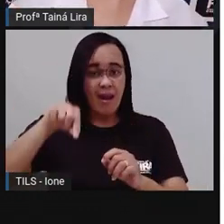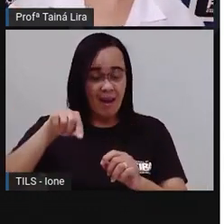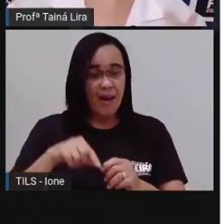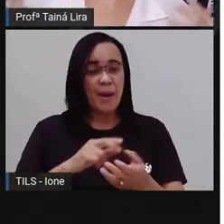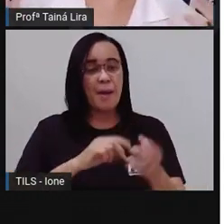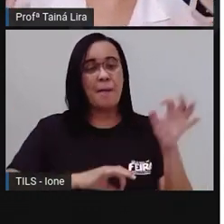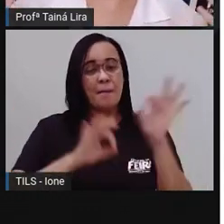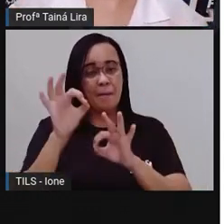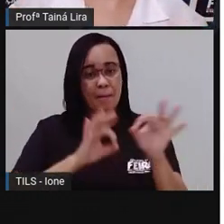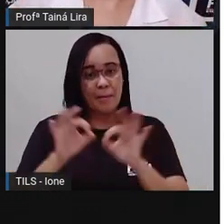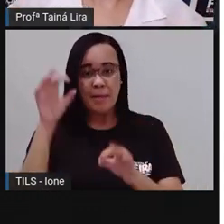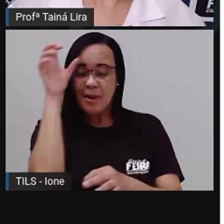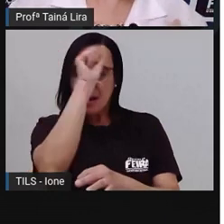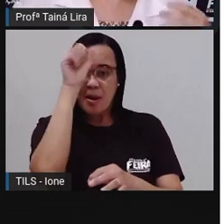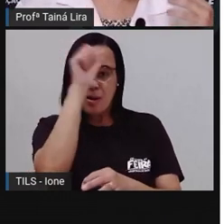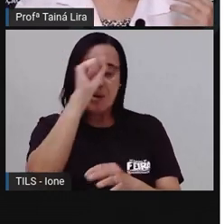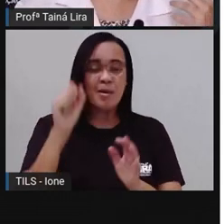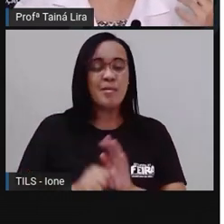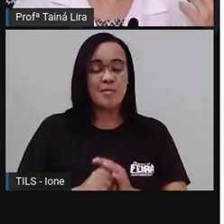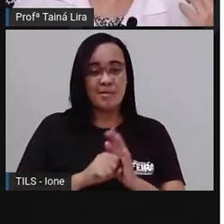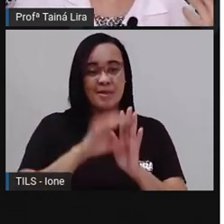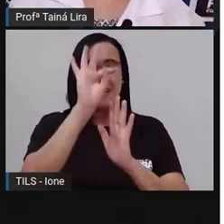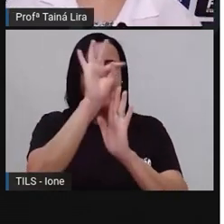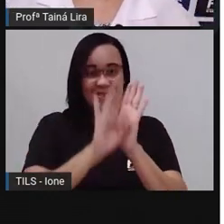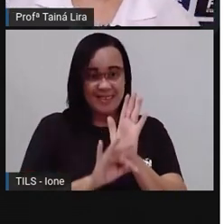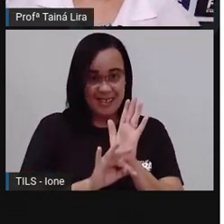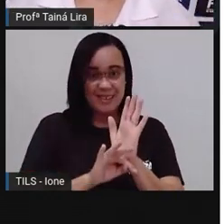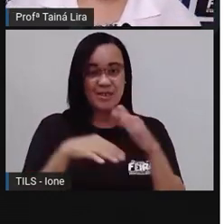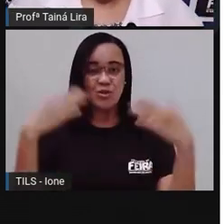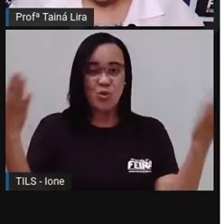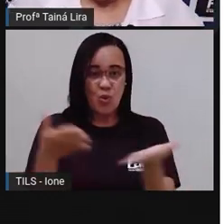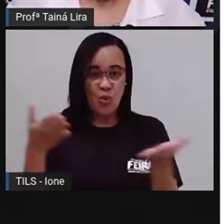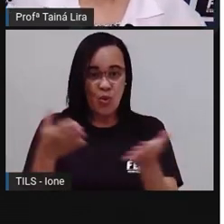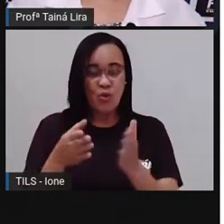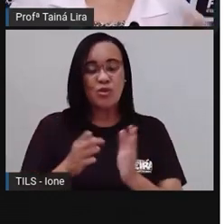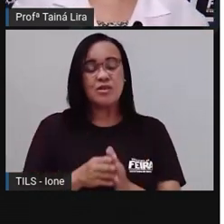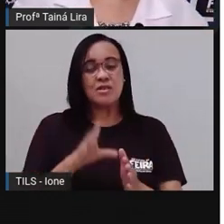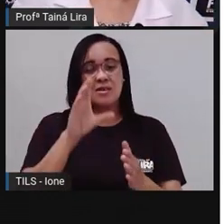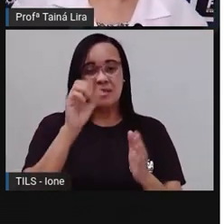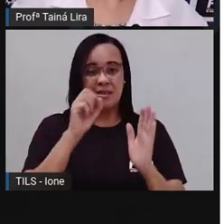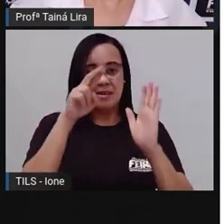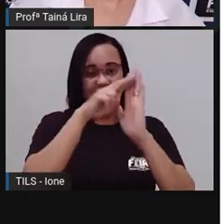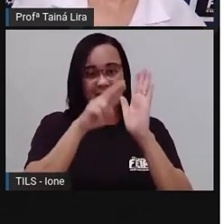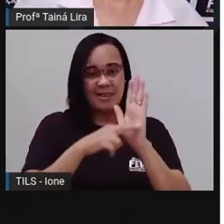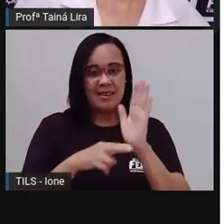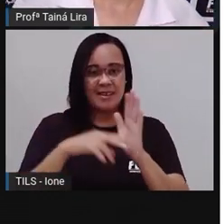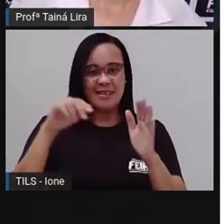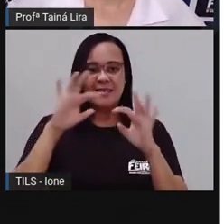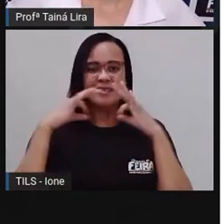tema é produção de texto, receita de família, tá bom? Então, lá?